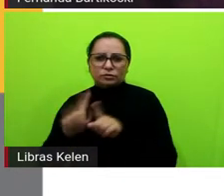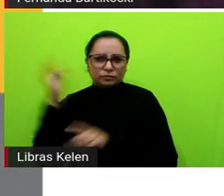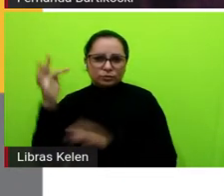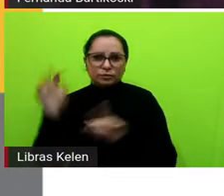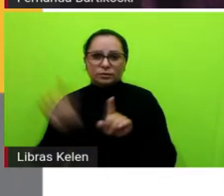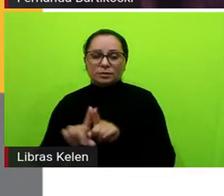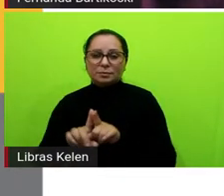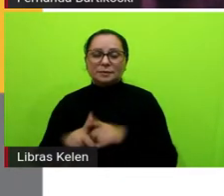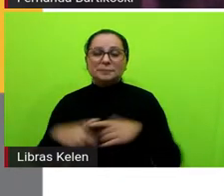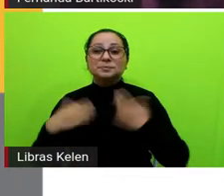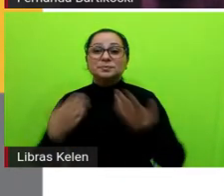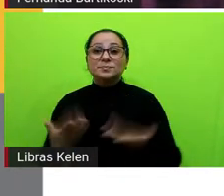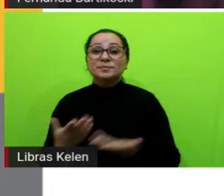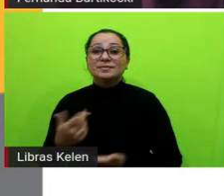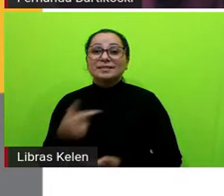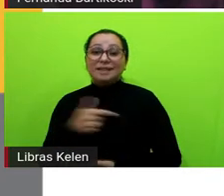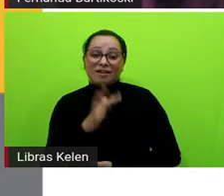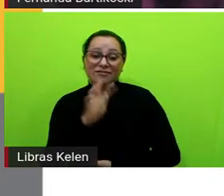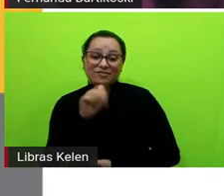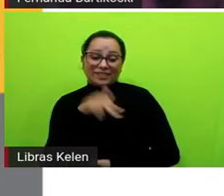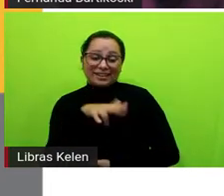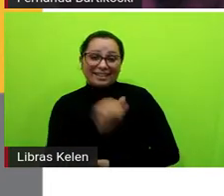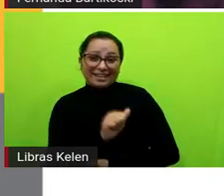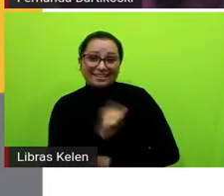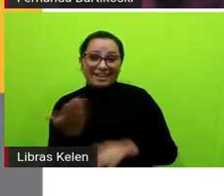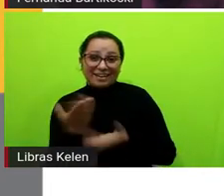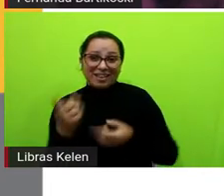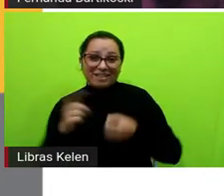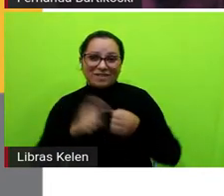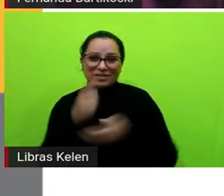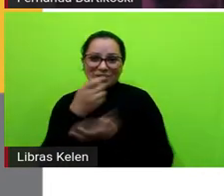aí Fernanda te passo agora eu vou voltar para os comentários